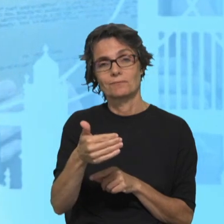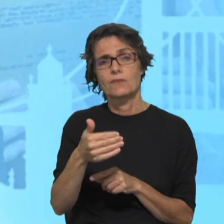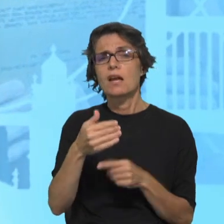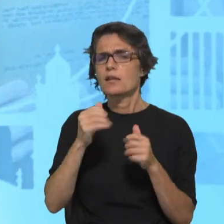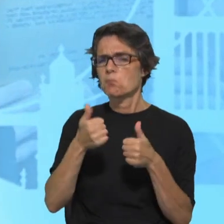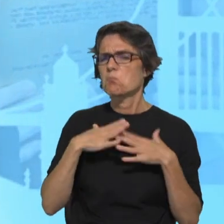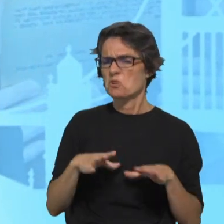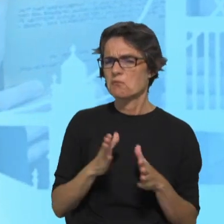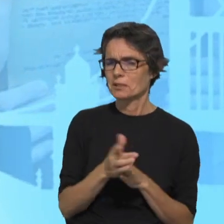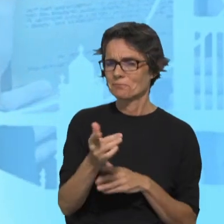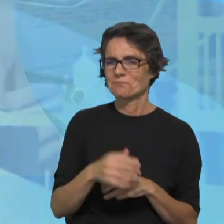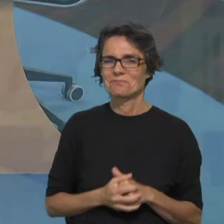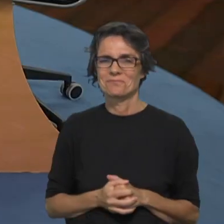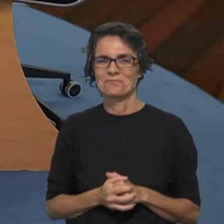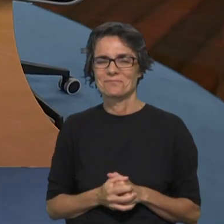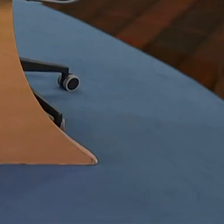férias, se for o caso.